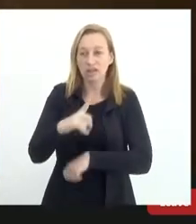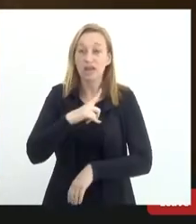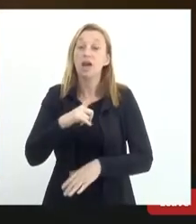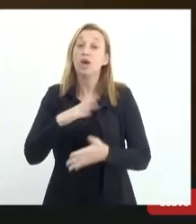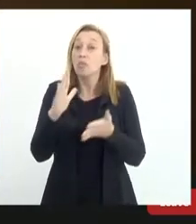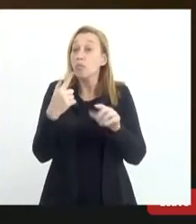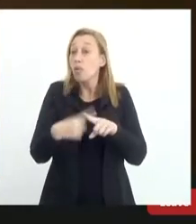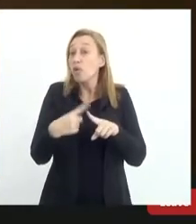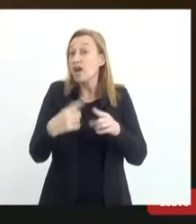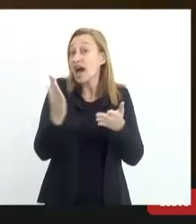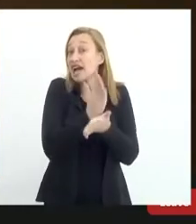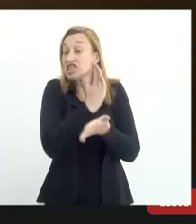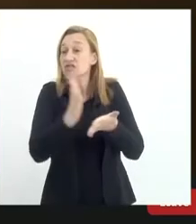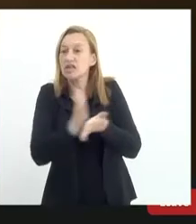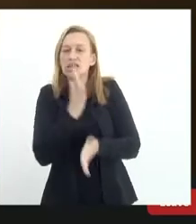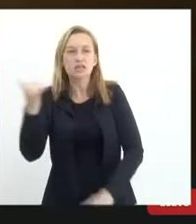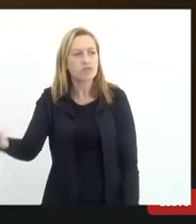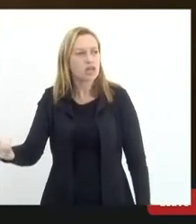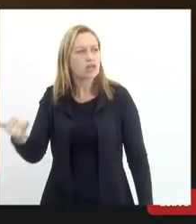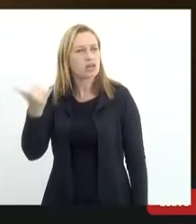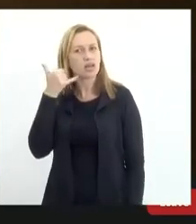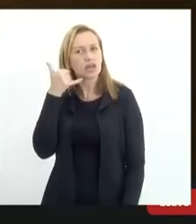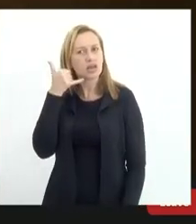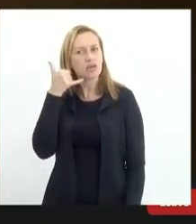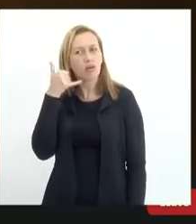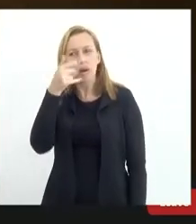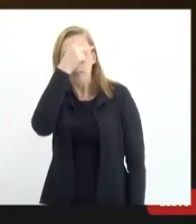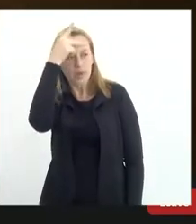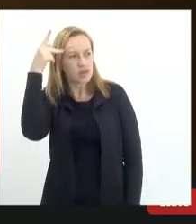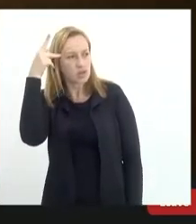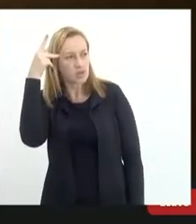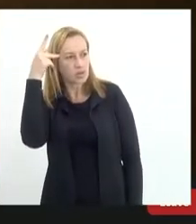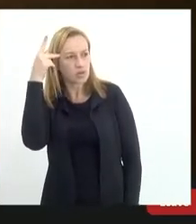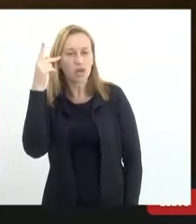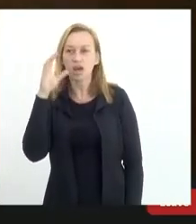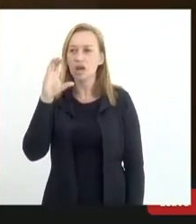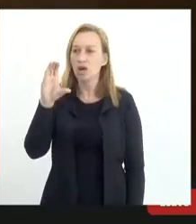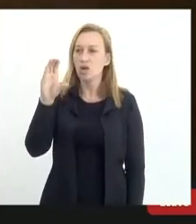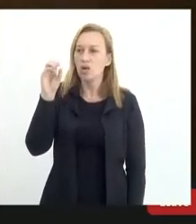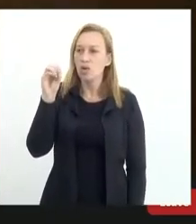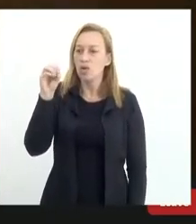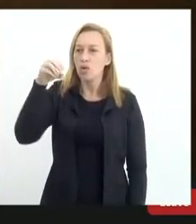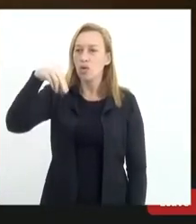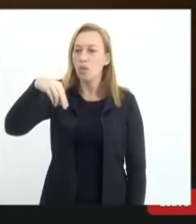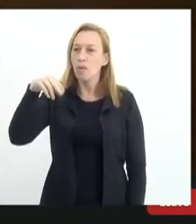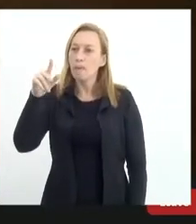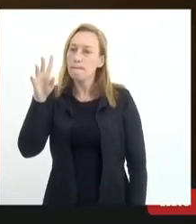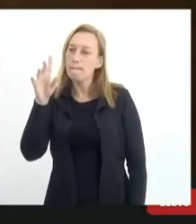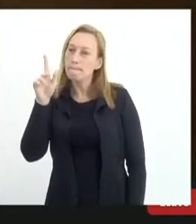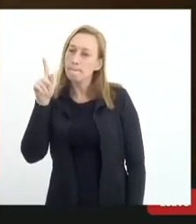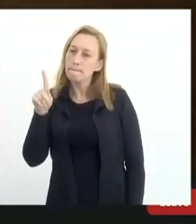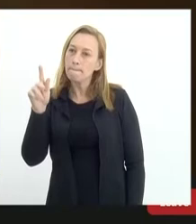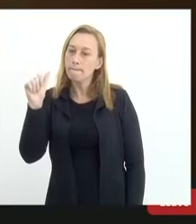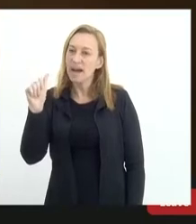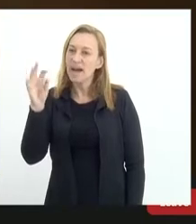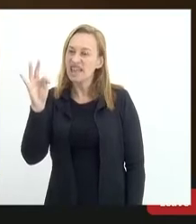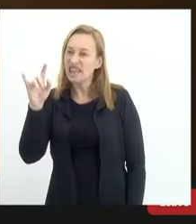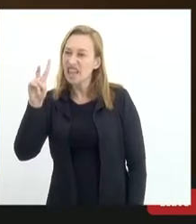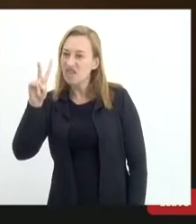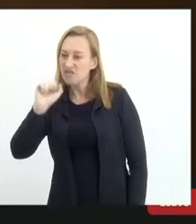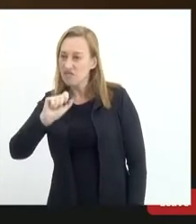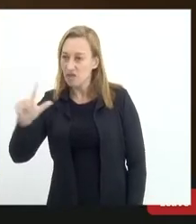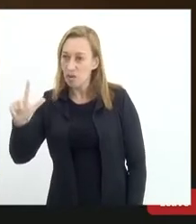para uma pessoa compatível, ele tem um trabalho para chegar até seu